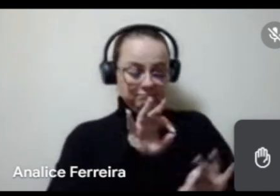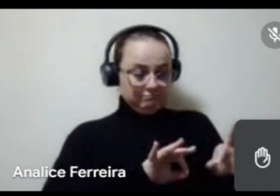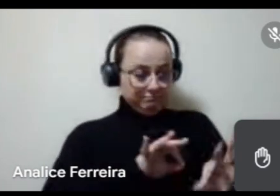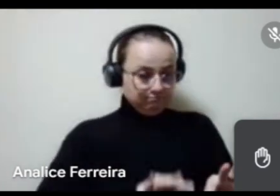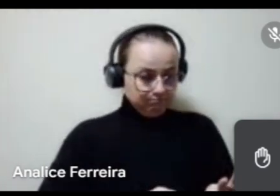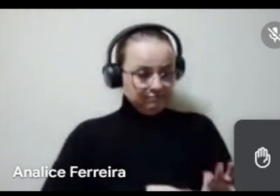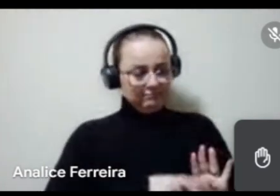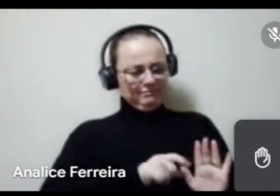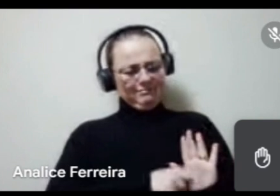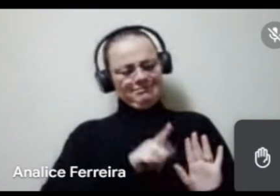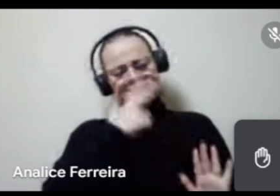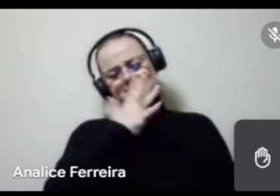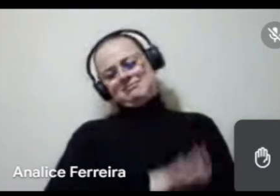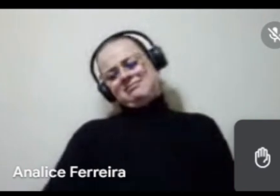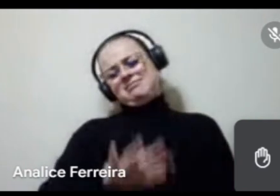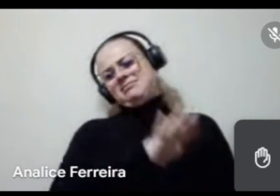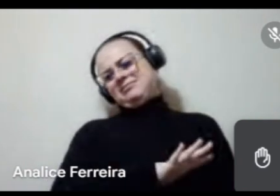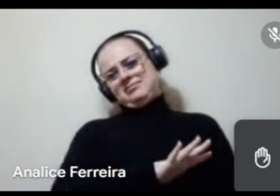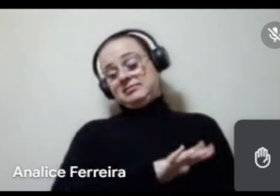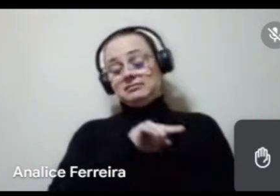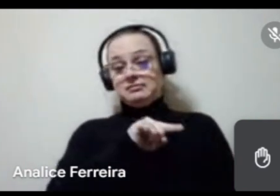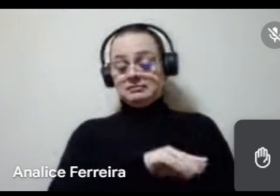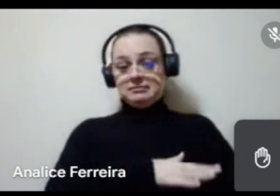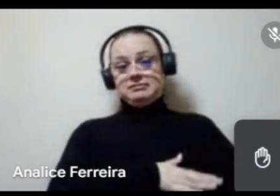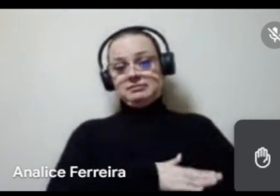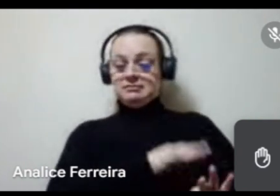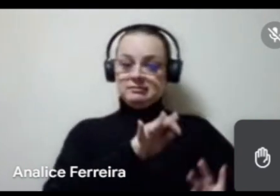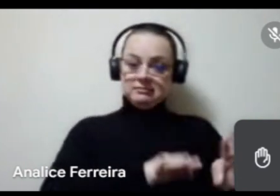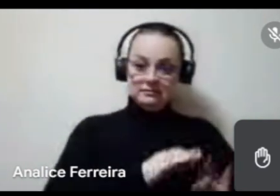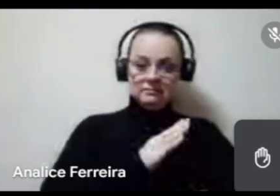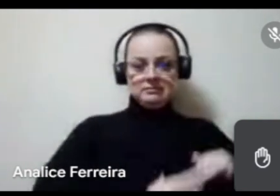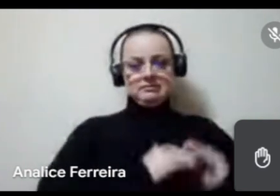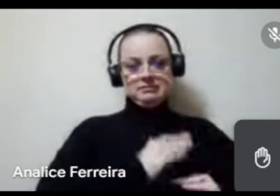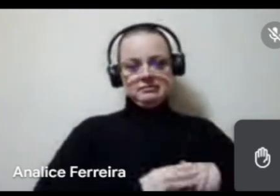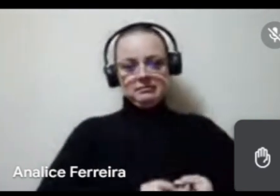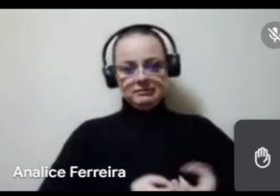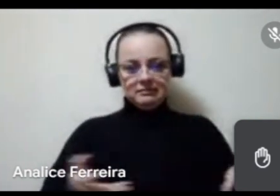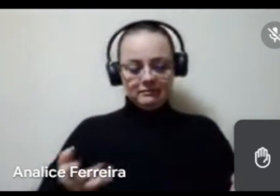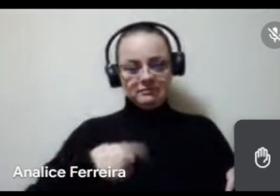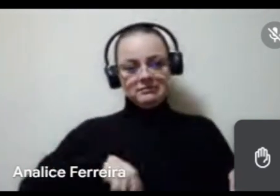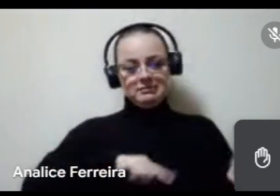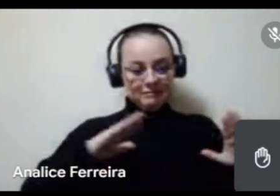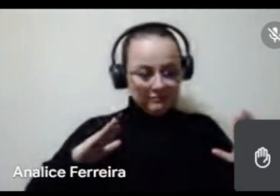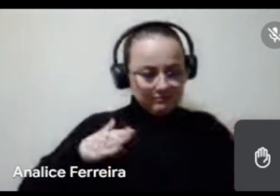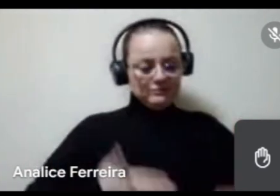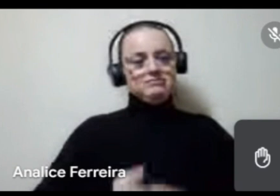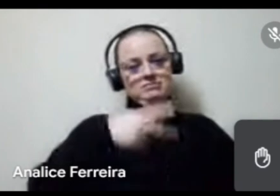início, mas é um plano bem genérico, e para esse momento do plano de aplicação de recursos, onde a gente vai definir realmente